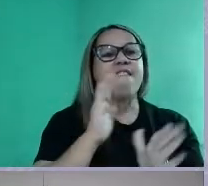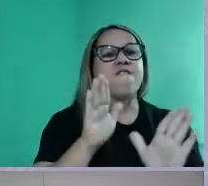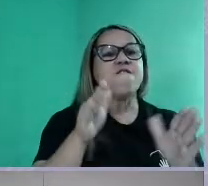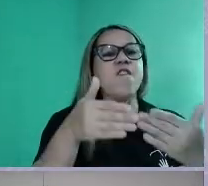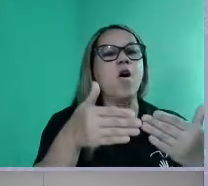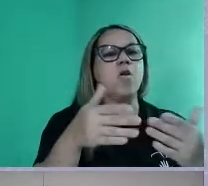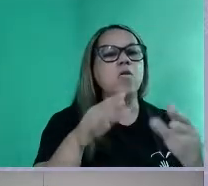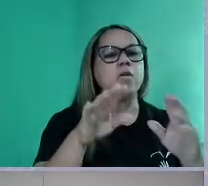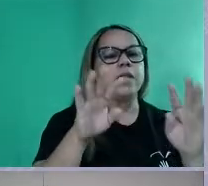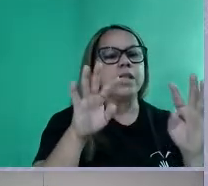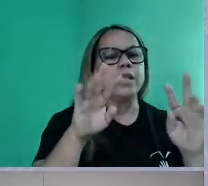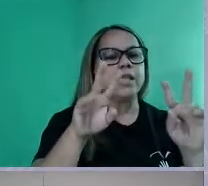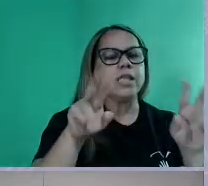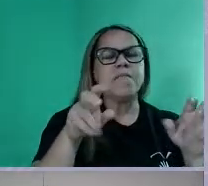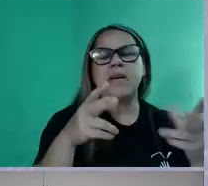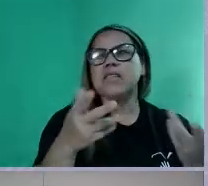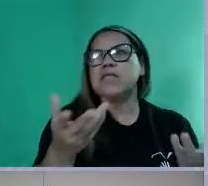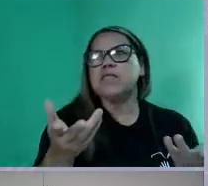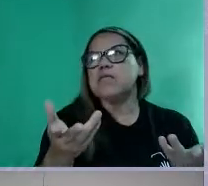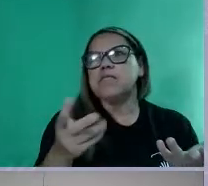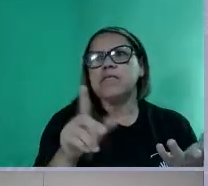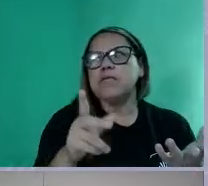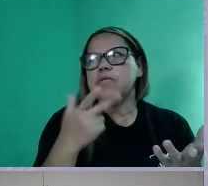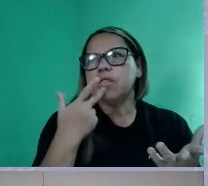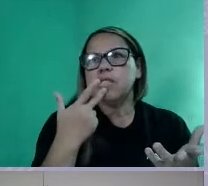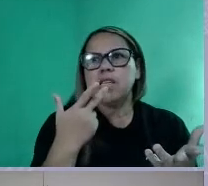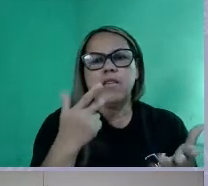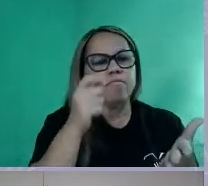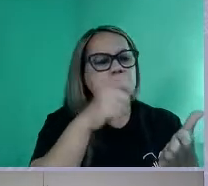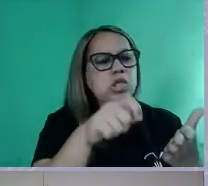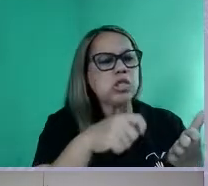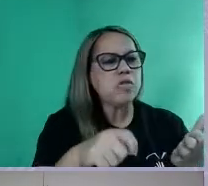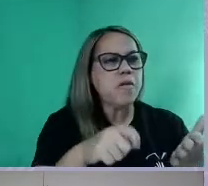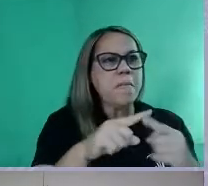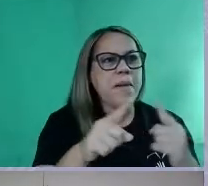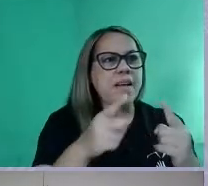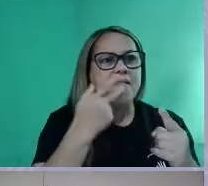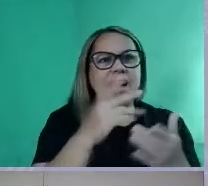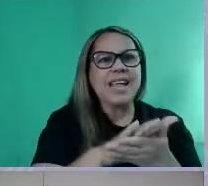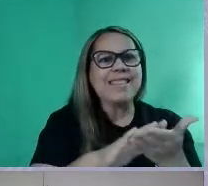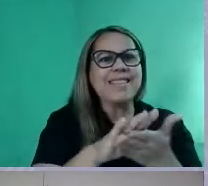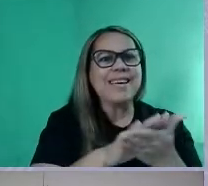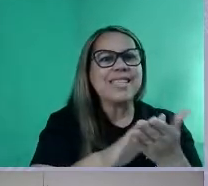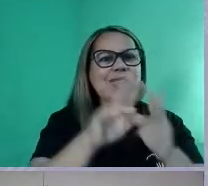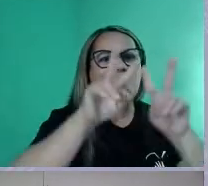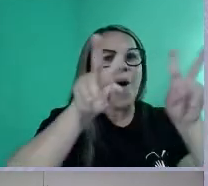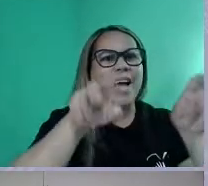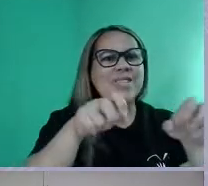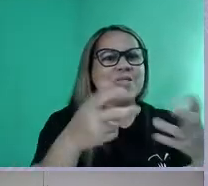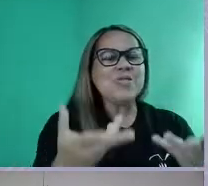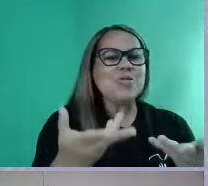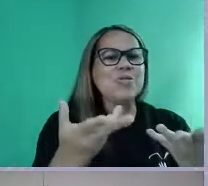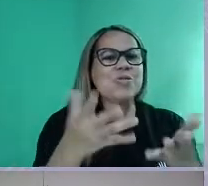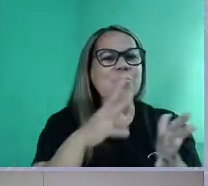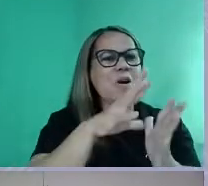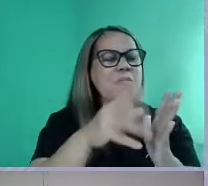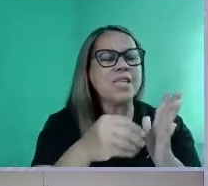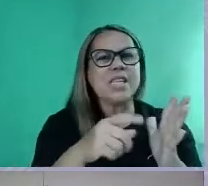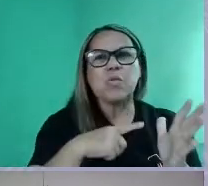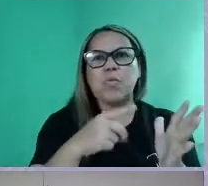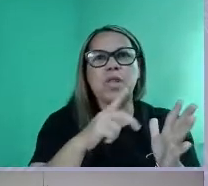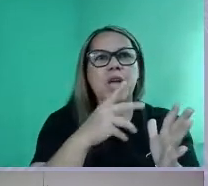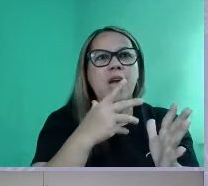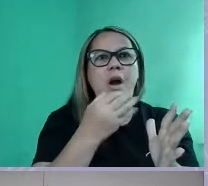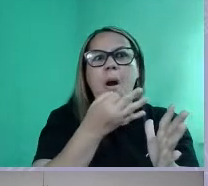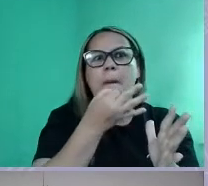quando você não fala sobre o assunto abordado, certo? Você não tem nenhuma opinião, tem nenhum ponto de vista sobre